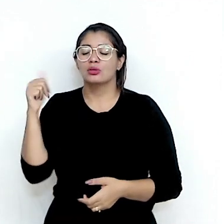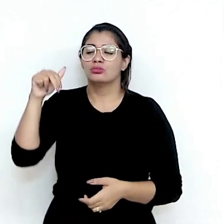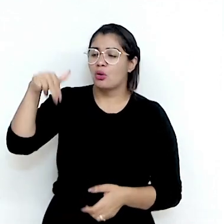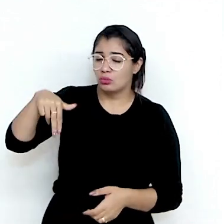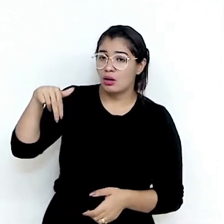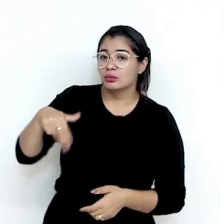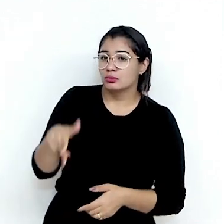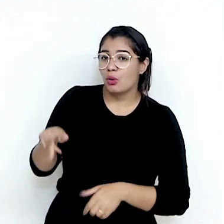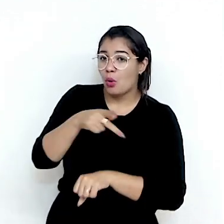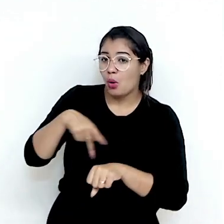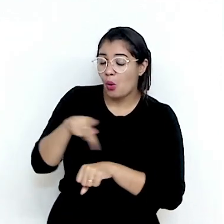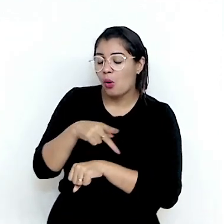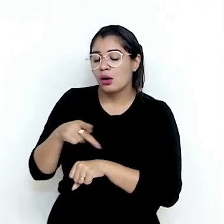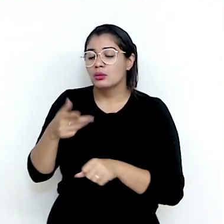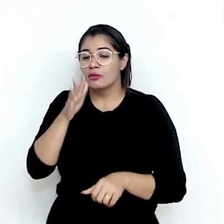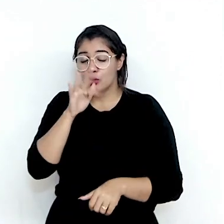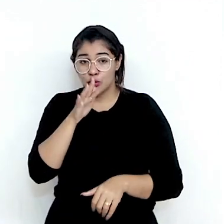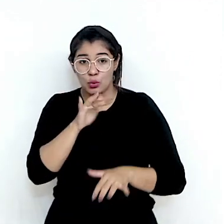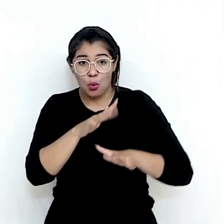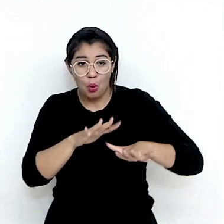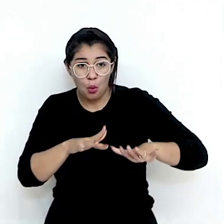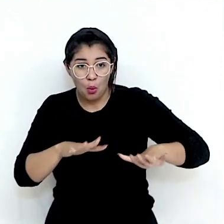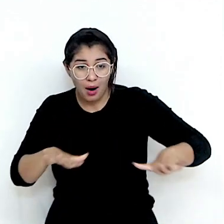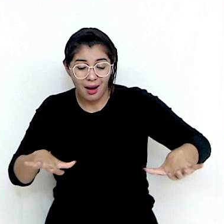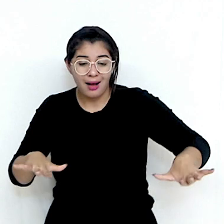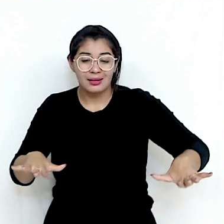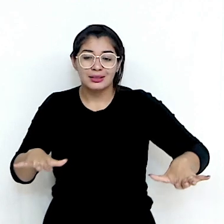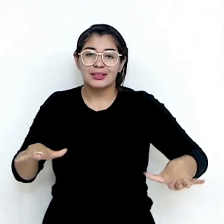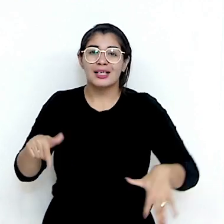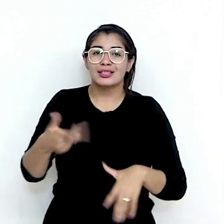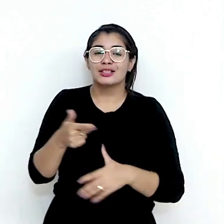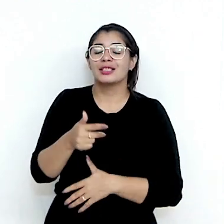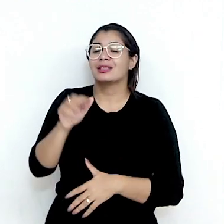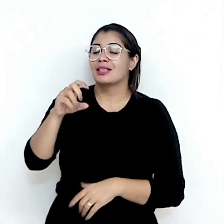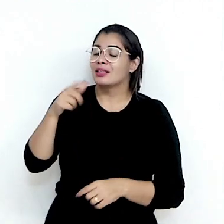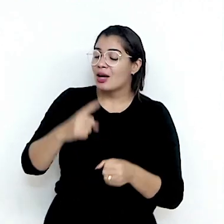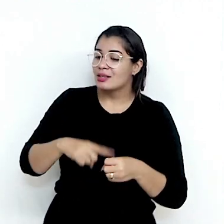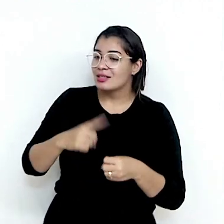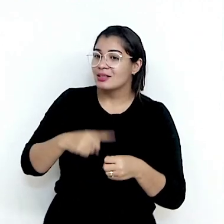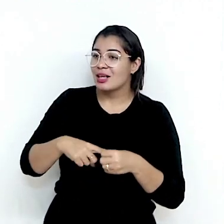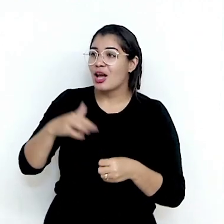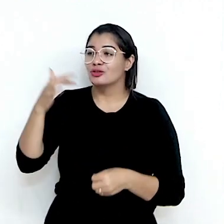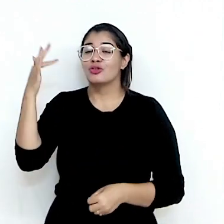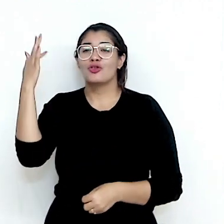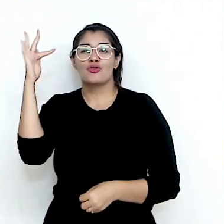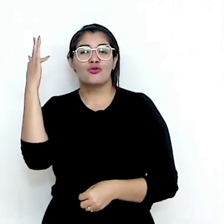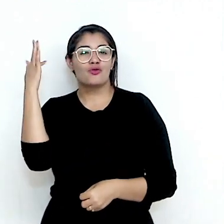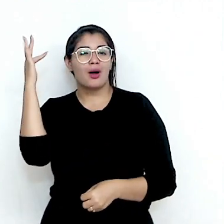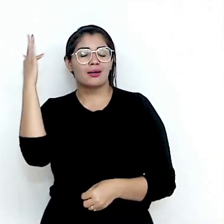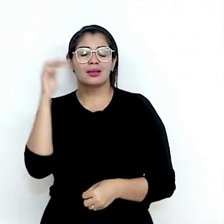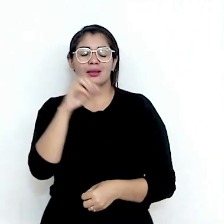país, através do Oceano Atlântico, tendo a cidade de Fortaleza como um ponto de ancoragem, onde nós encontramos ali